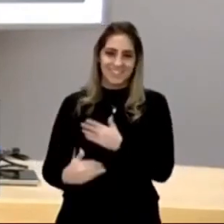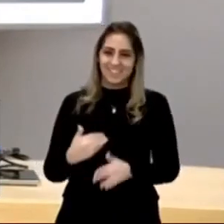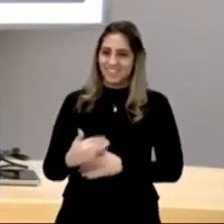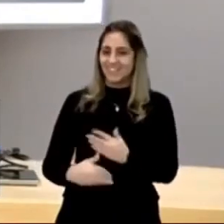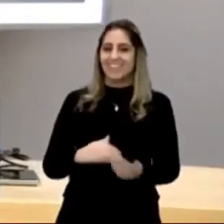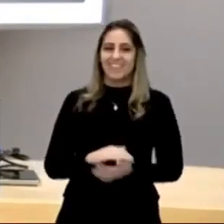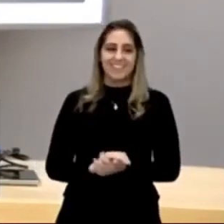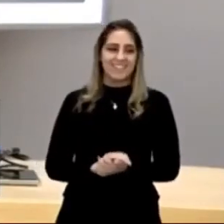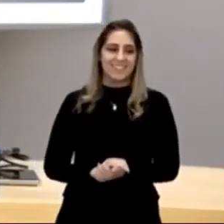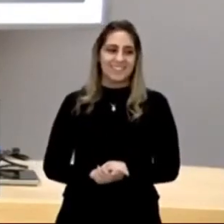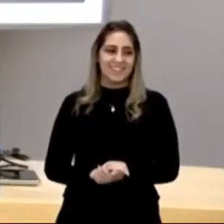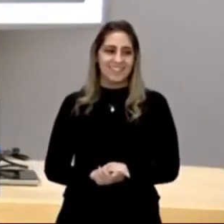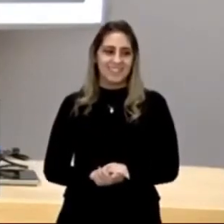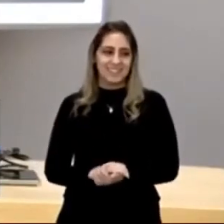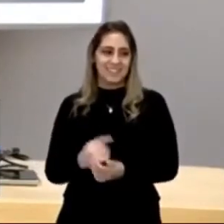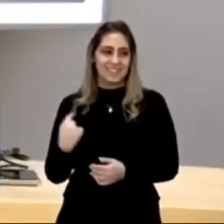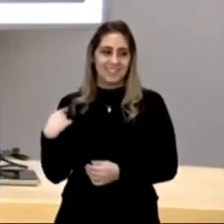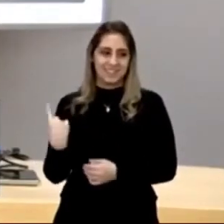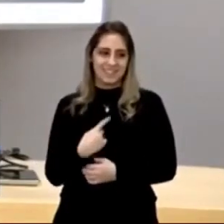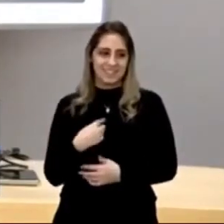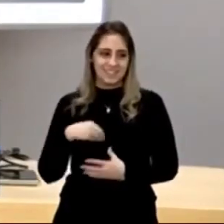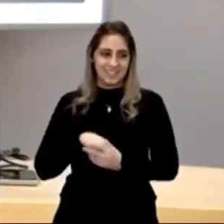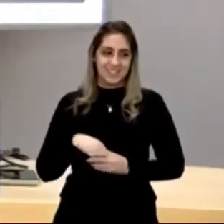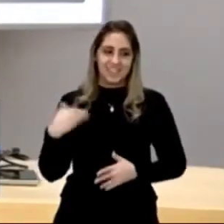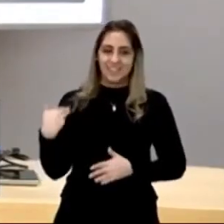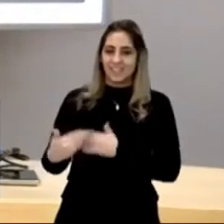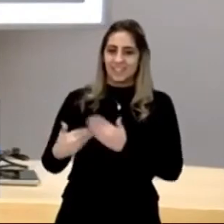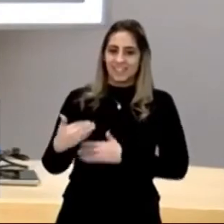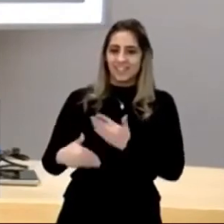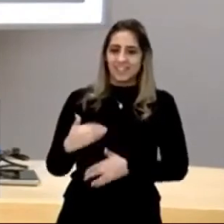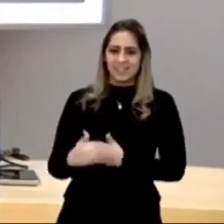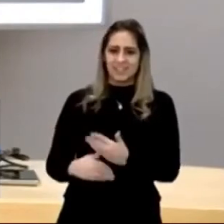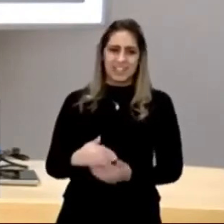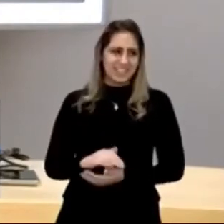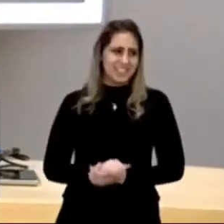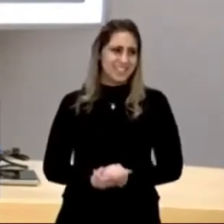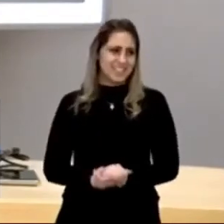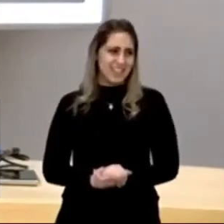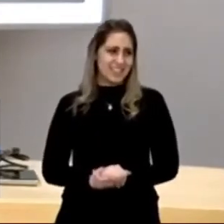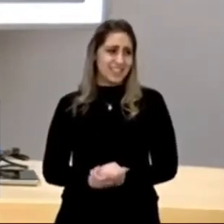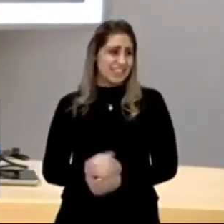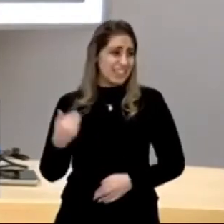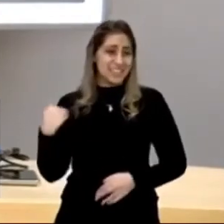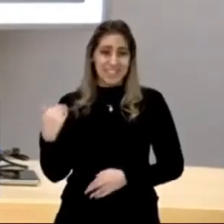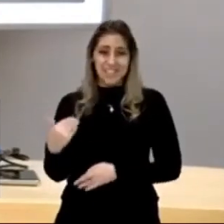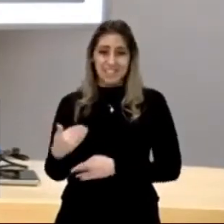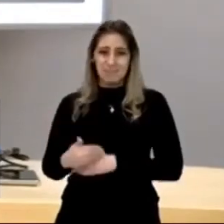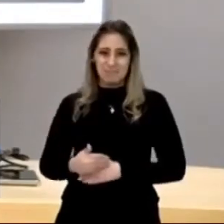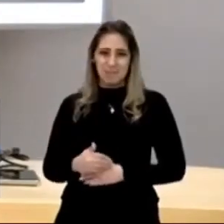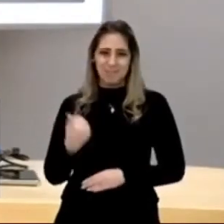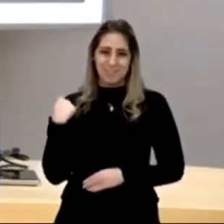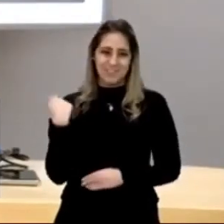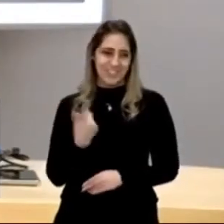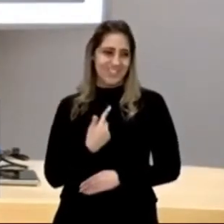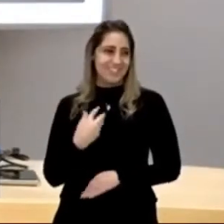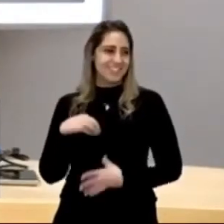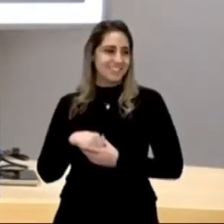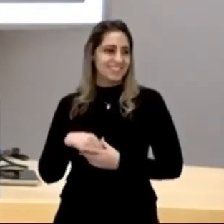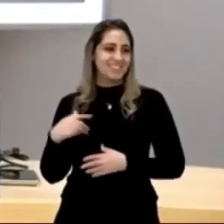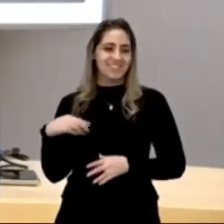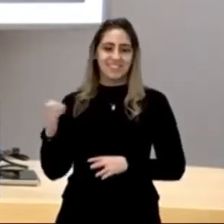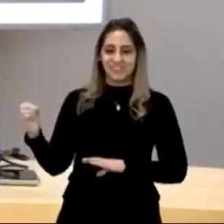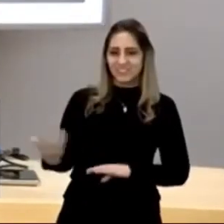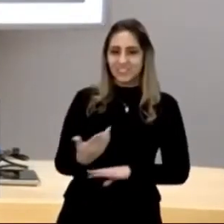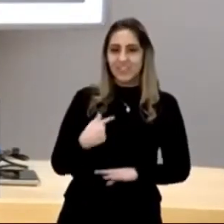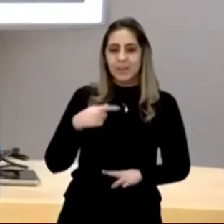ele não, inclusive, para ele poder trabalhar, parte da investigação, ele é casado ou ele é solteiro? Porque, segundo